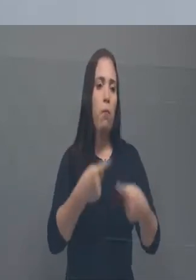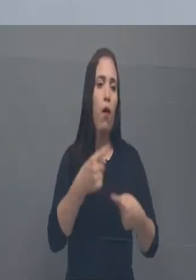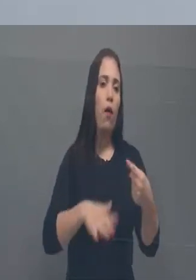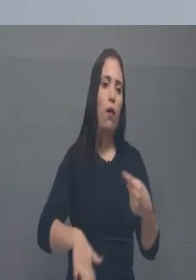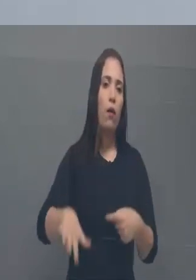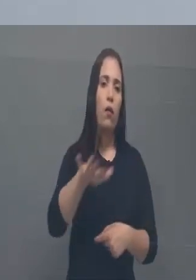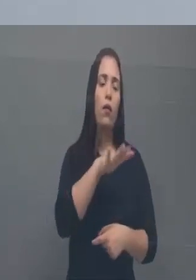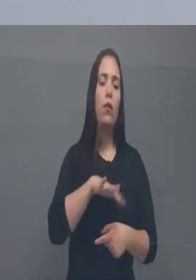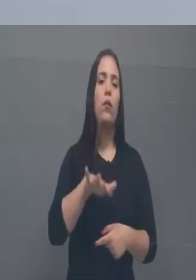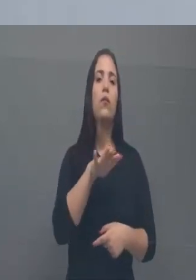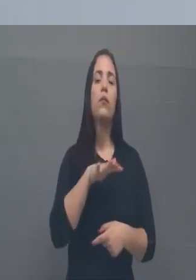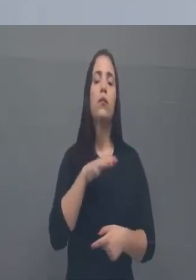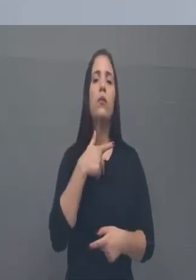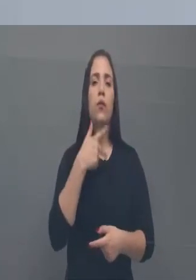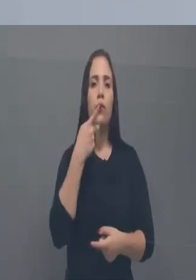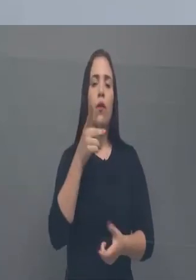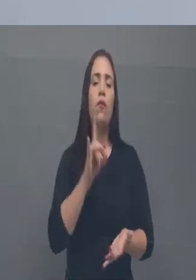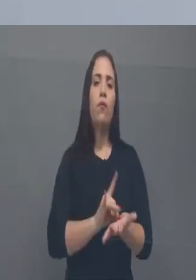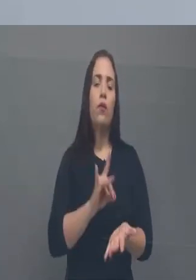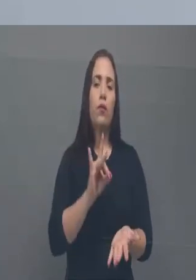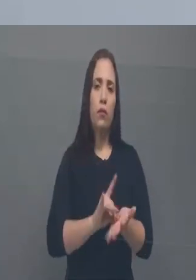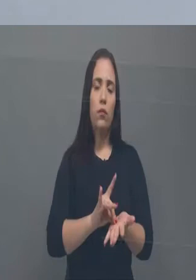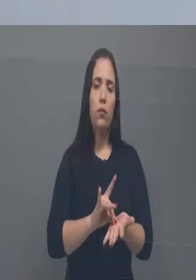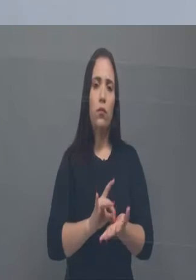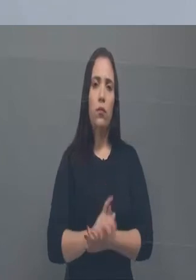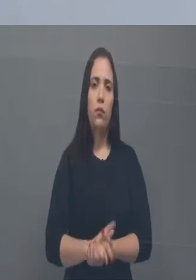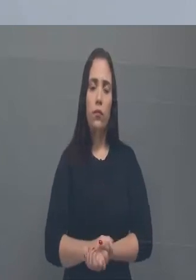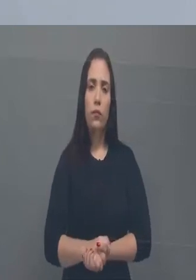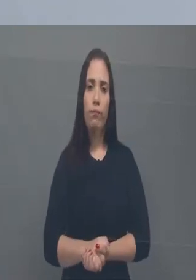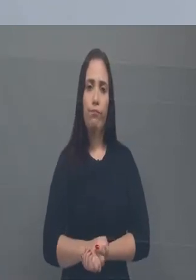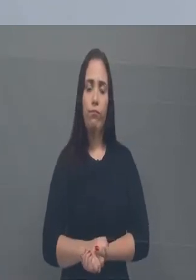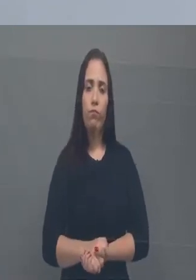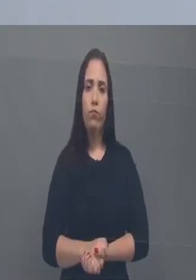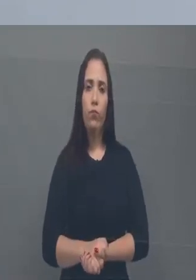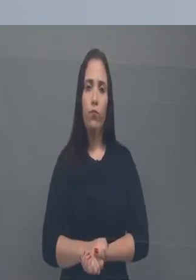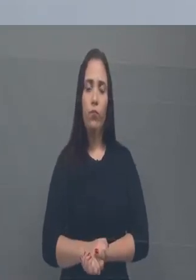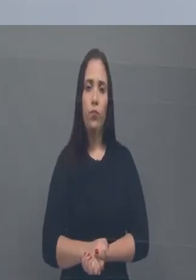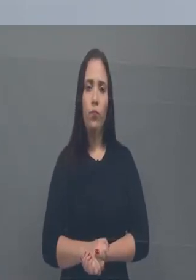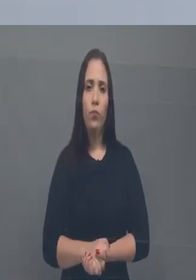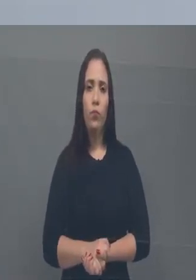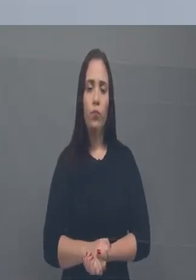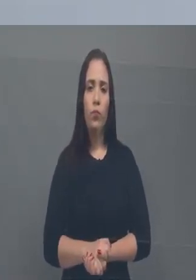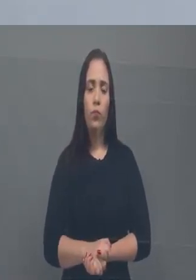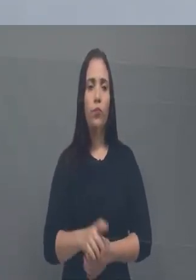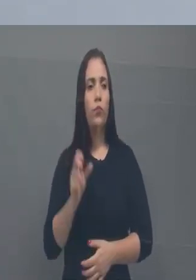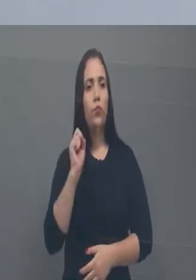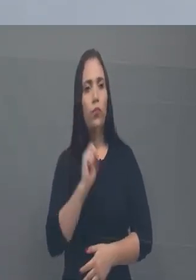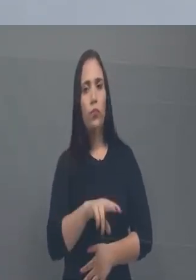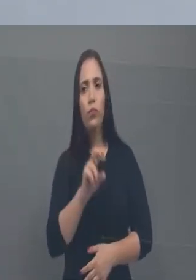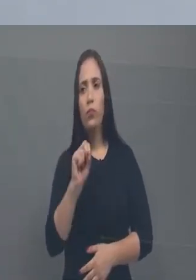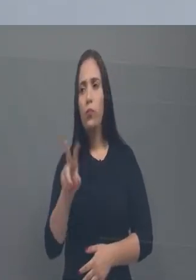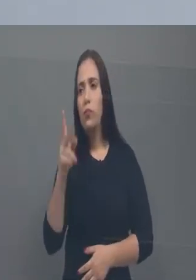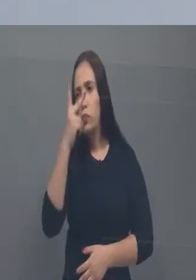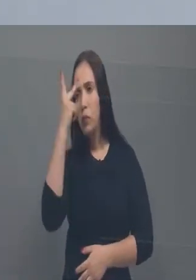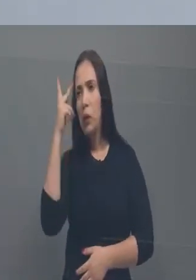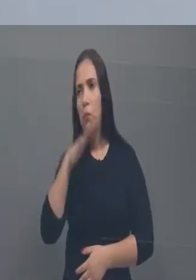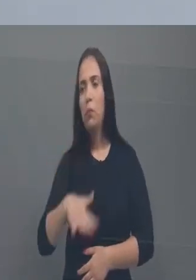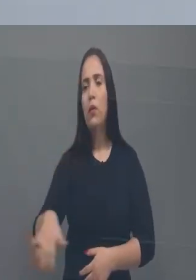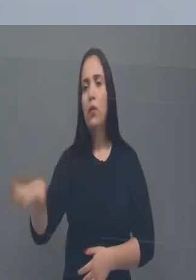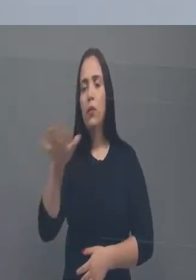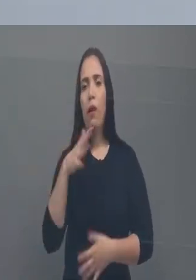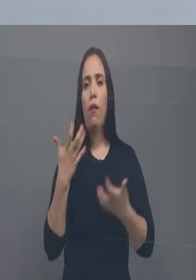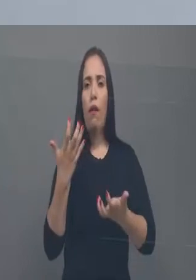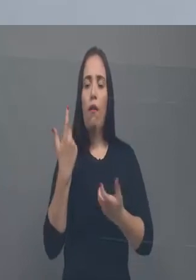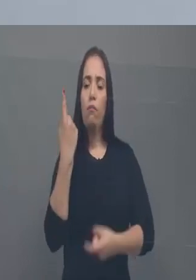Na política é não pode aceitar injustiça. Porque eu vi, eu vejo as pessoas querem crescer politicamente